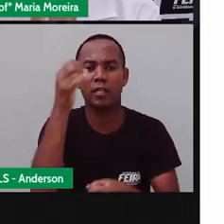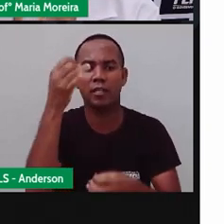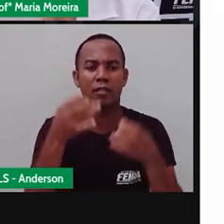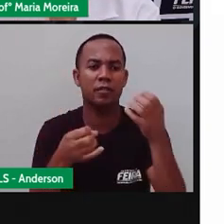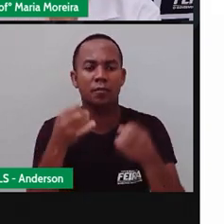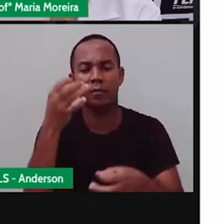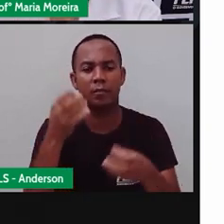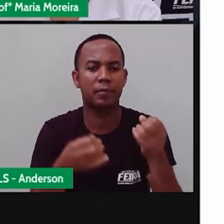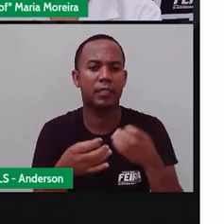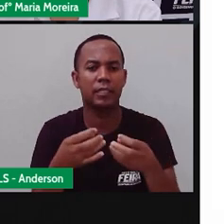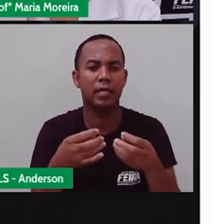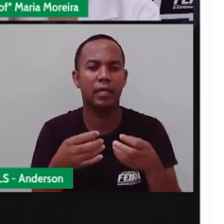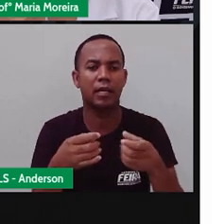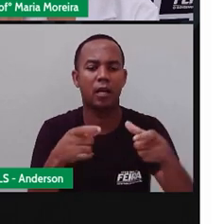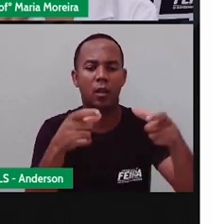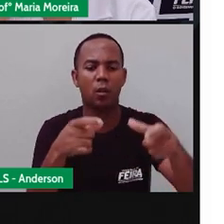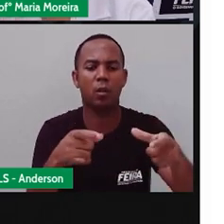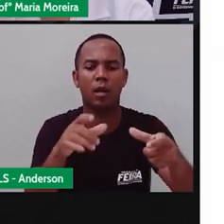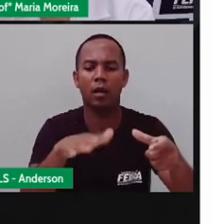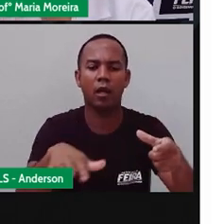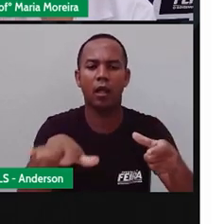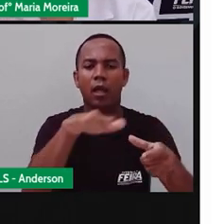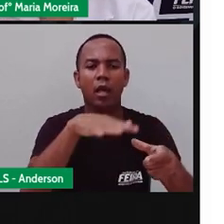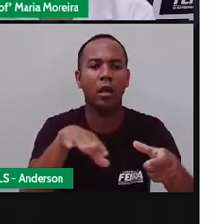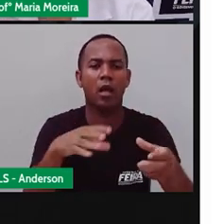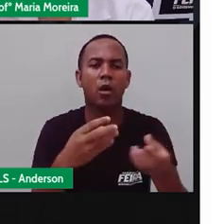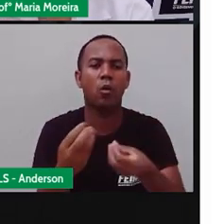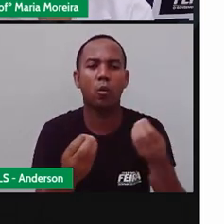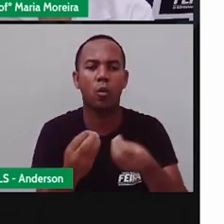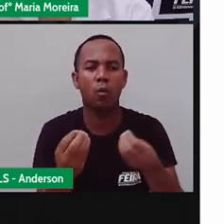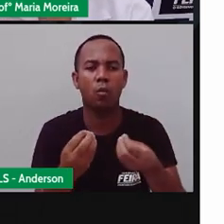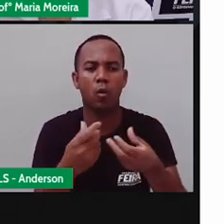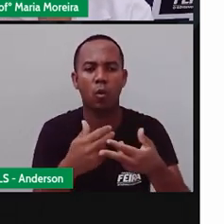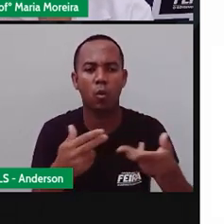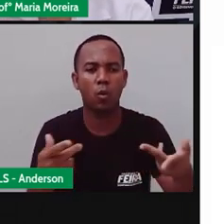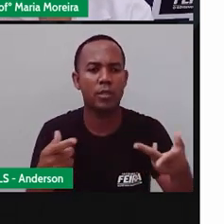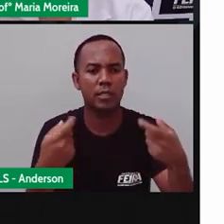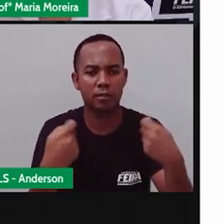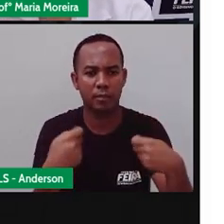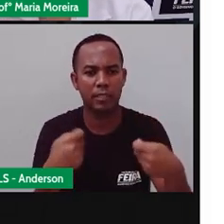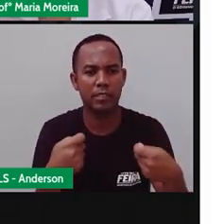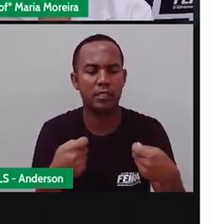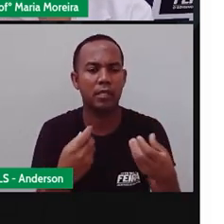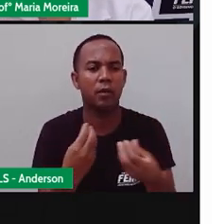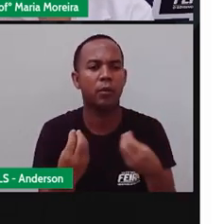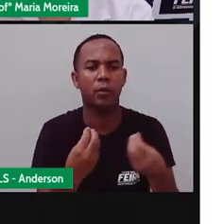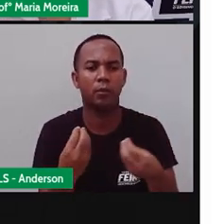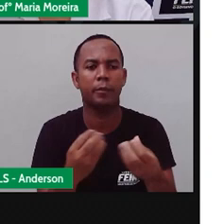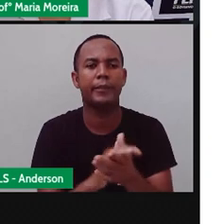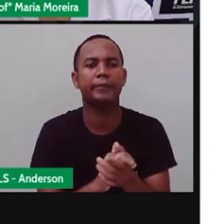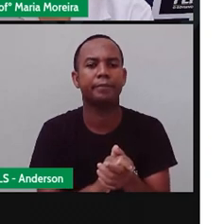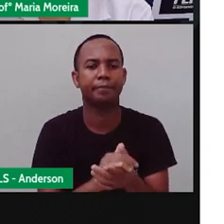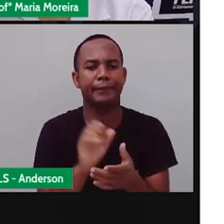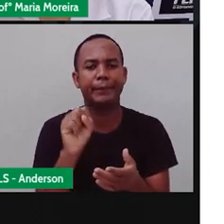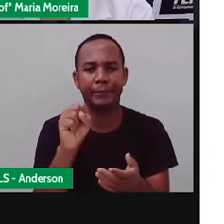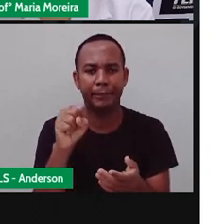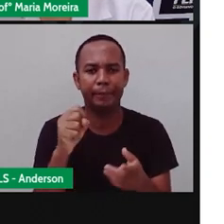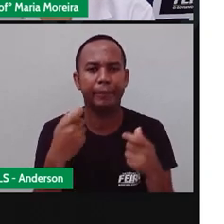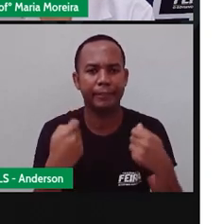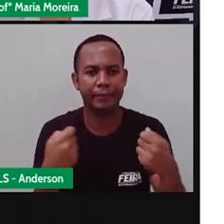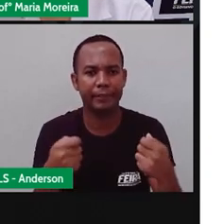Para eu descrever alguma coisa, eu preciso nomear essas coisas. Não preciso, Anderson? Preciso, né?